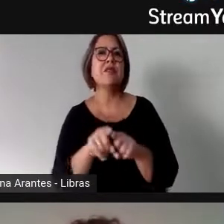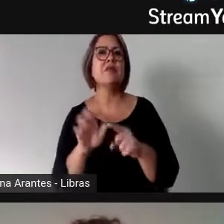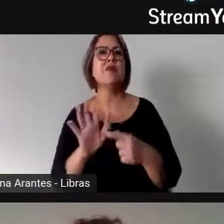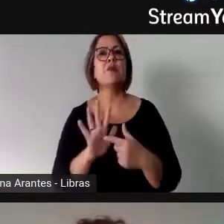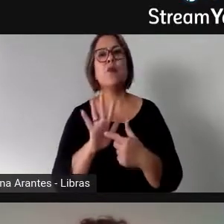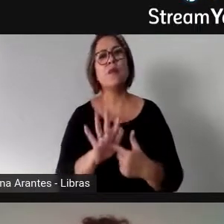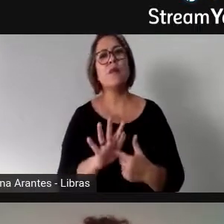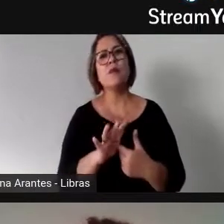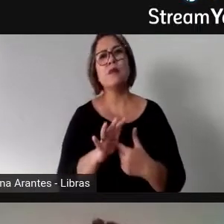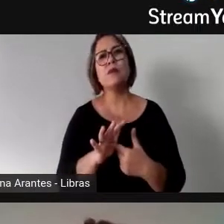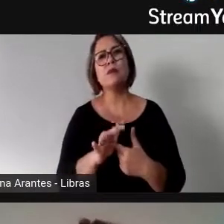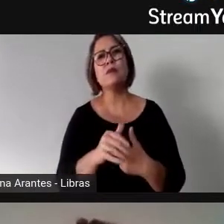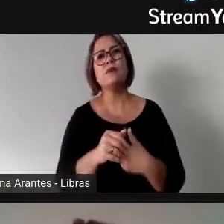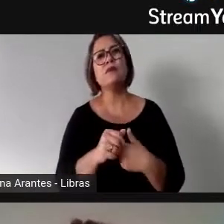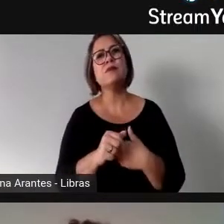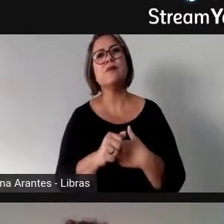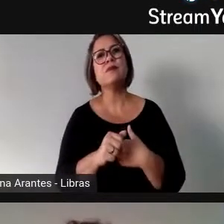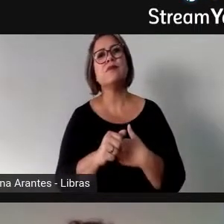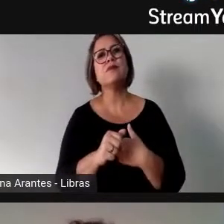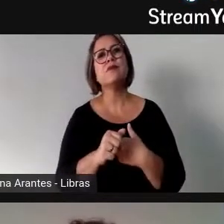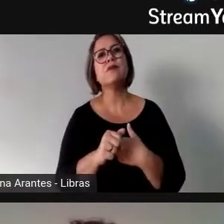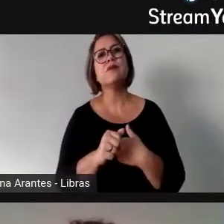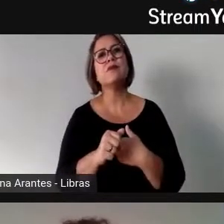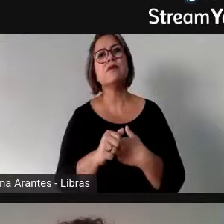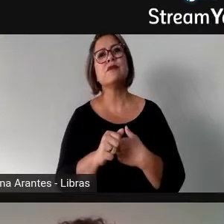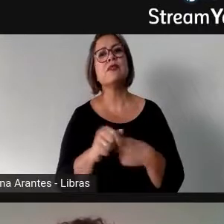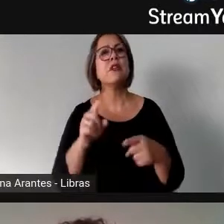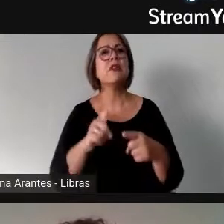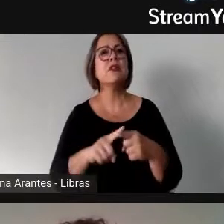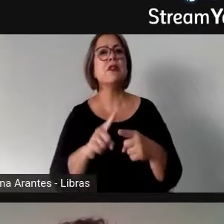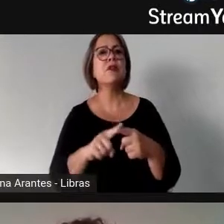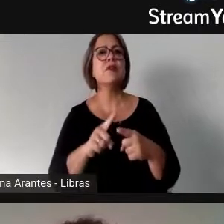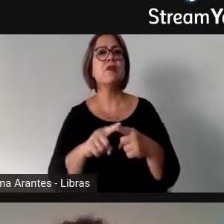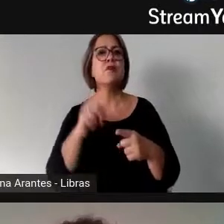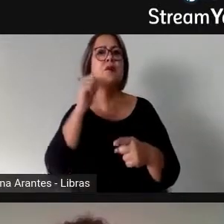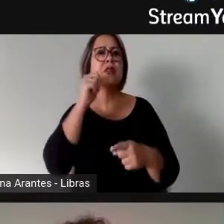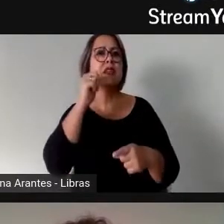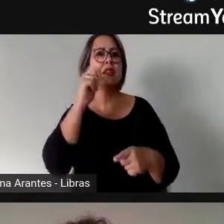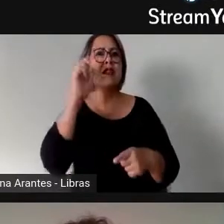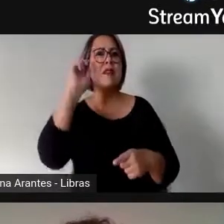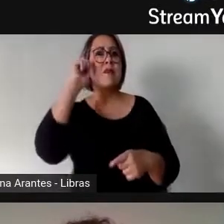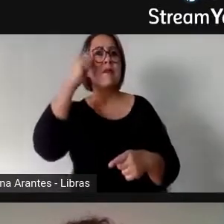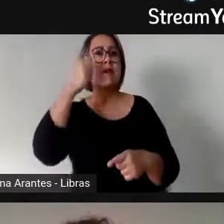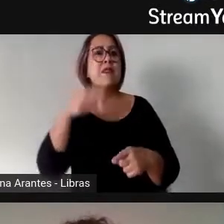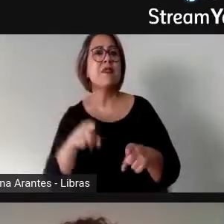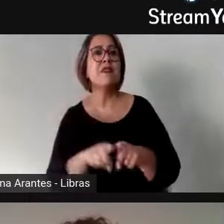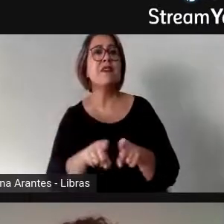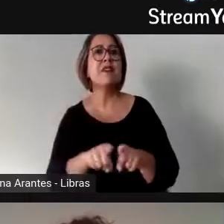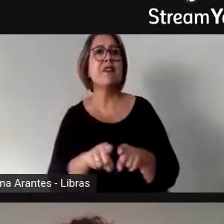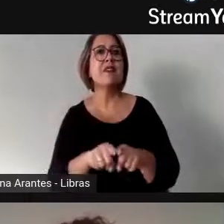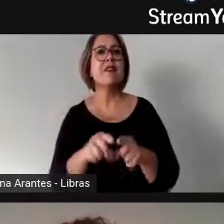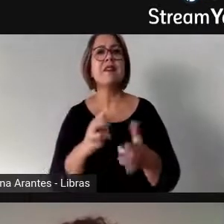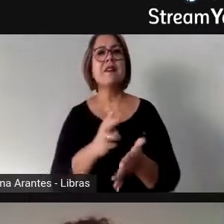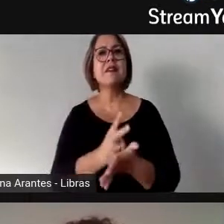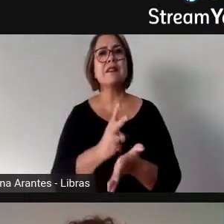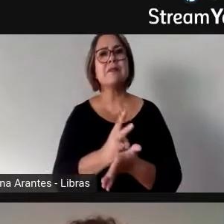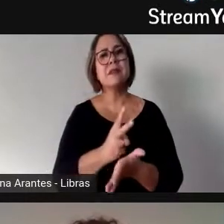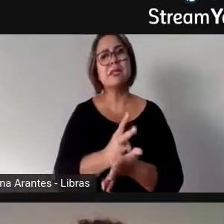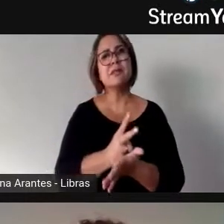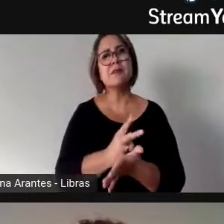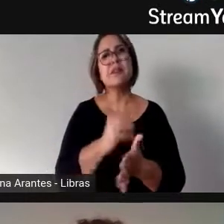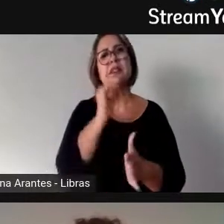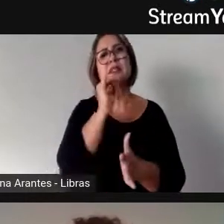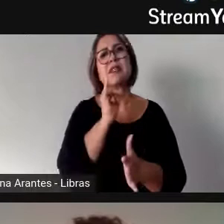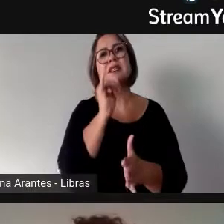mulheres negras, porque as mulheres negras vêm com outro tipo de modelo, um modelo totalmente diferente, por exemplo,